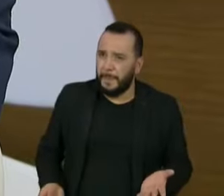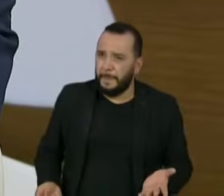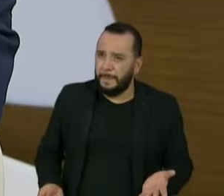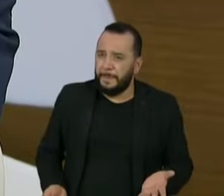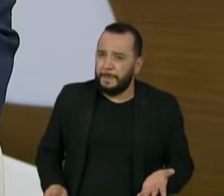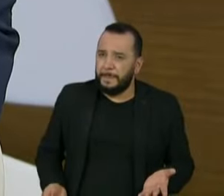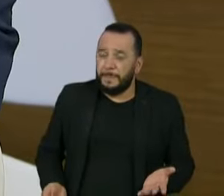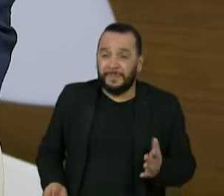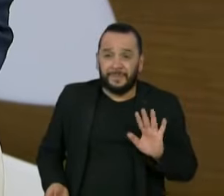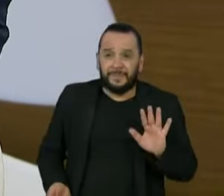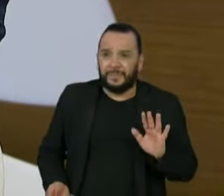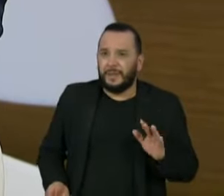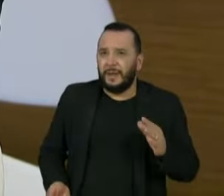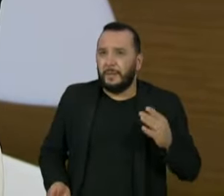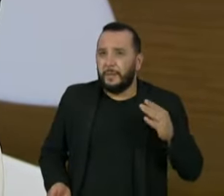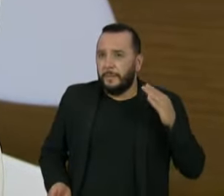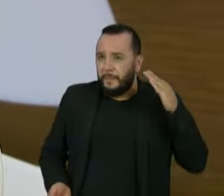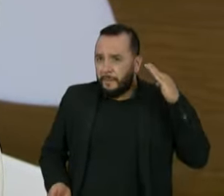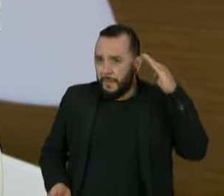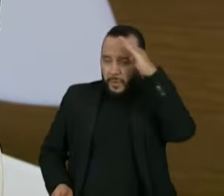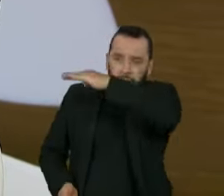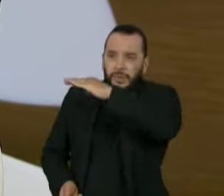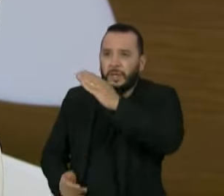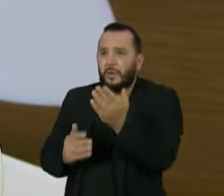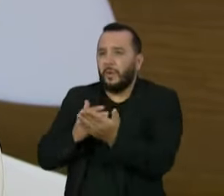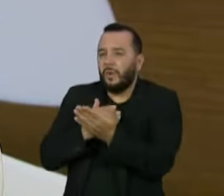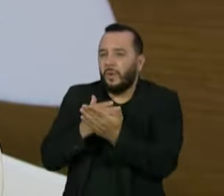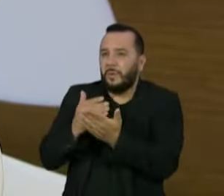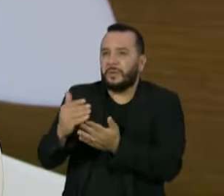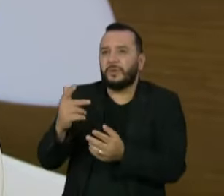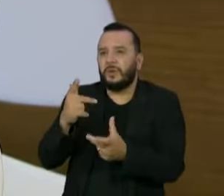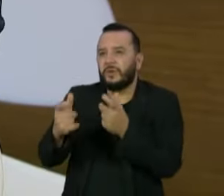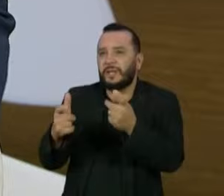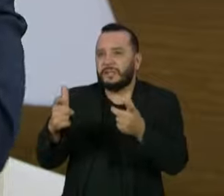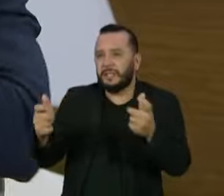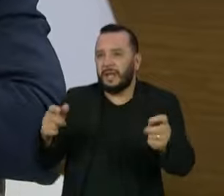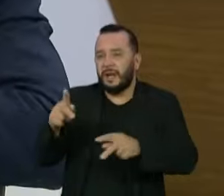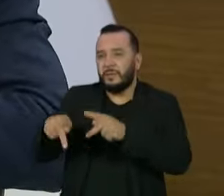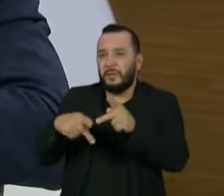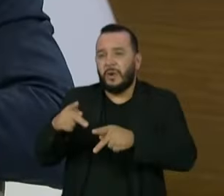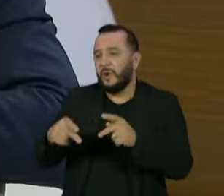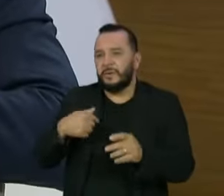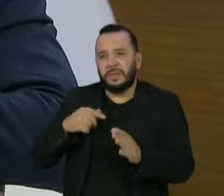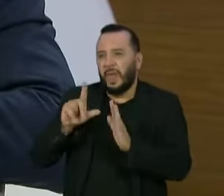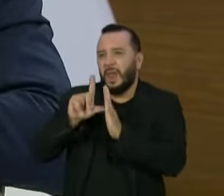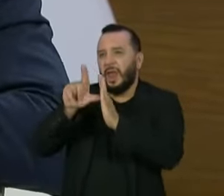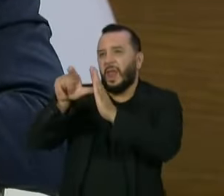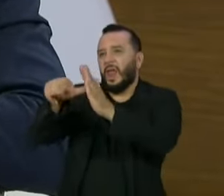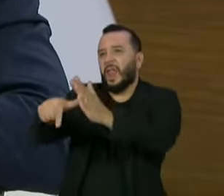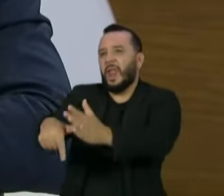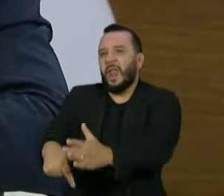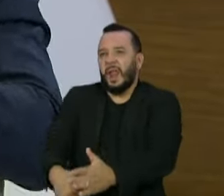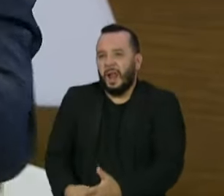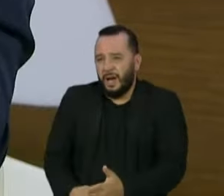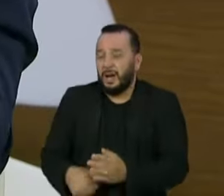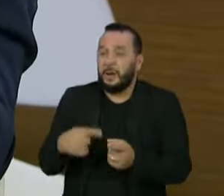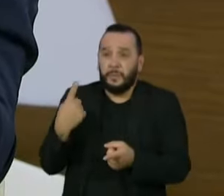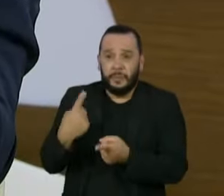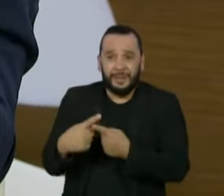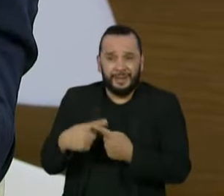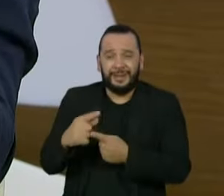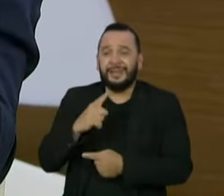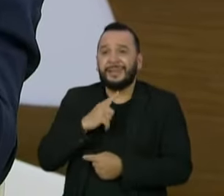estabelecer medidas para vacinação e proteção desses povos depois que foi impetrada uma